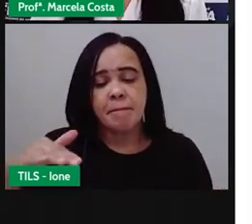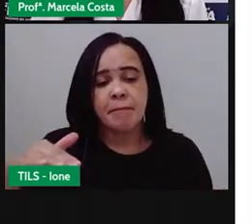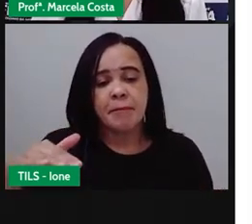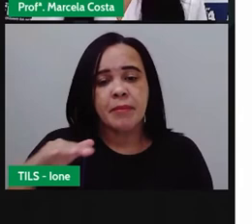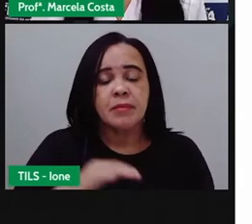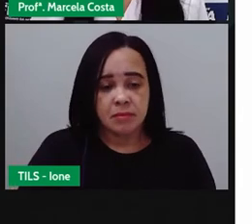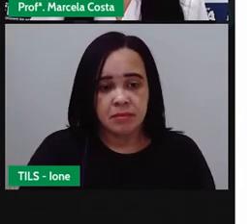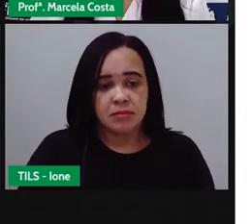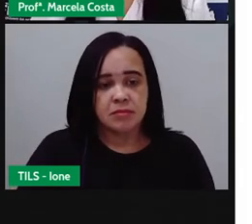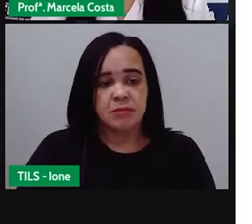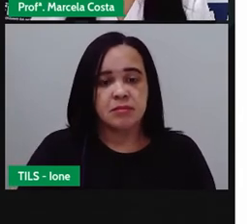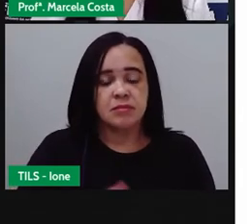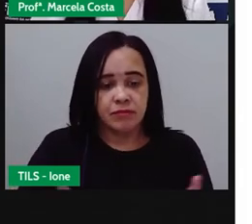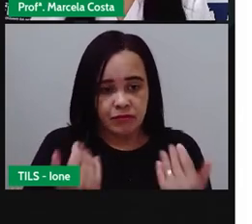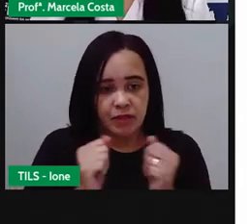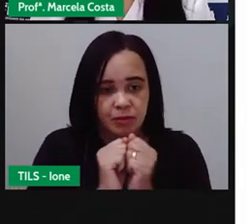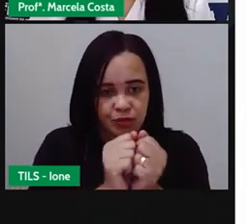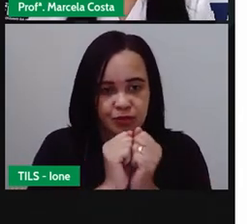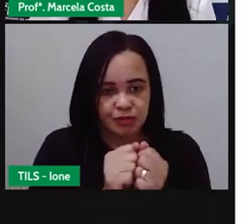Vamos contar juntos?